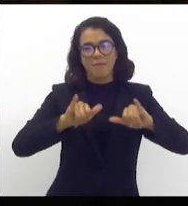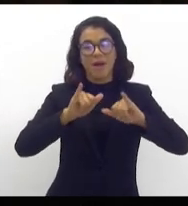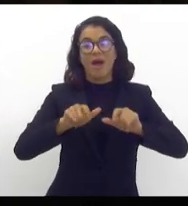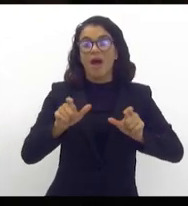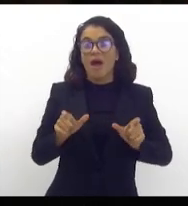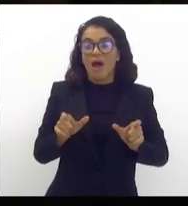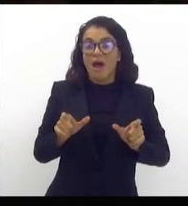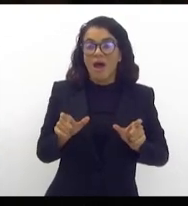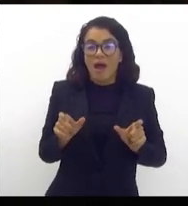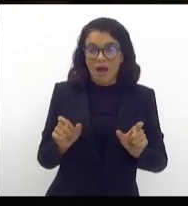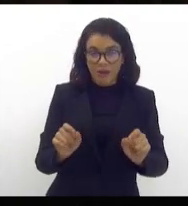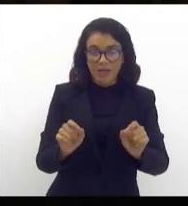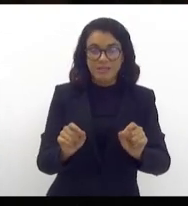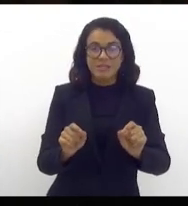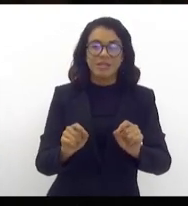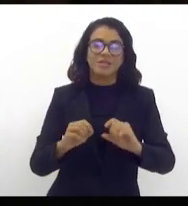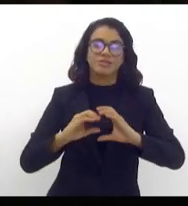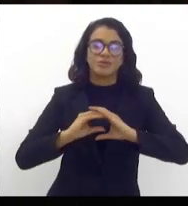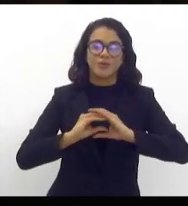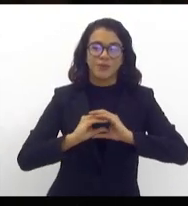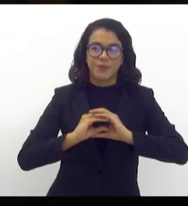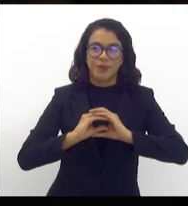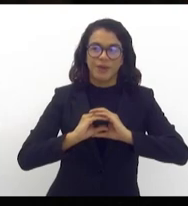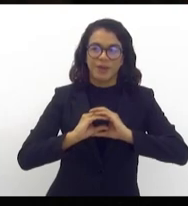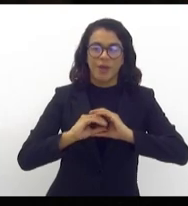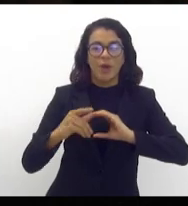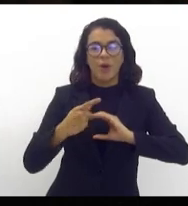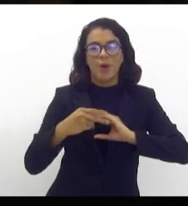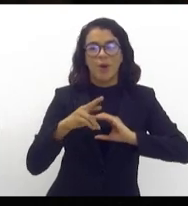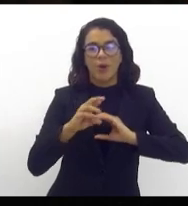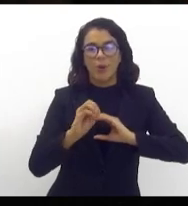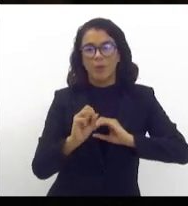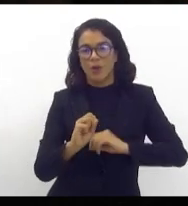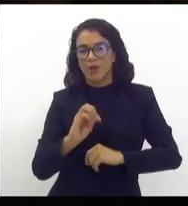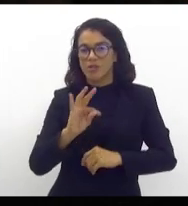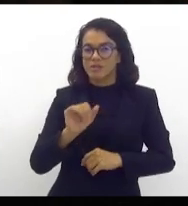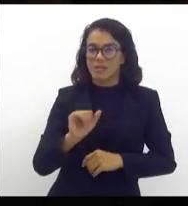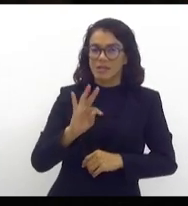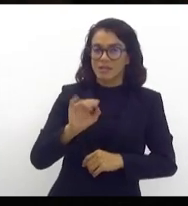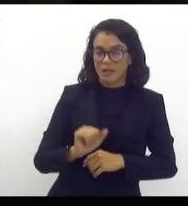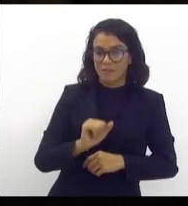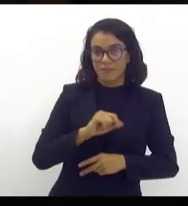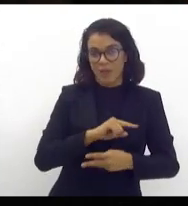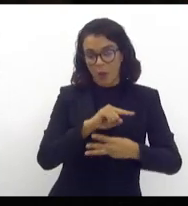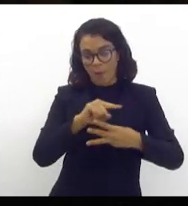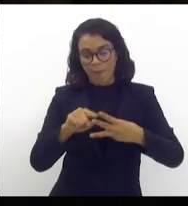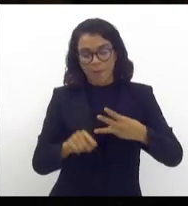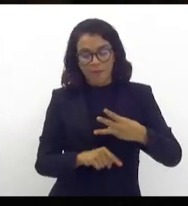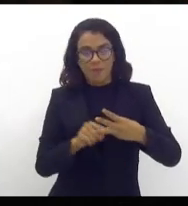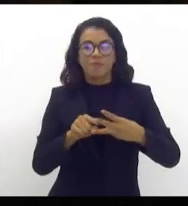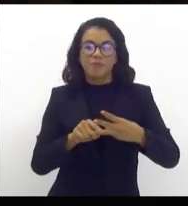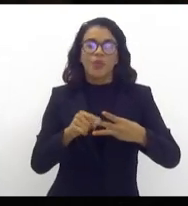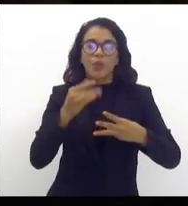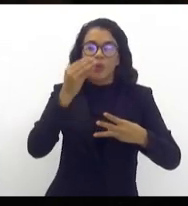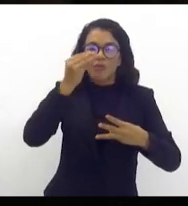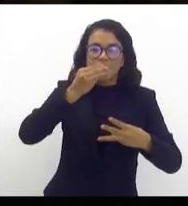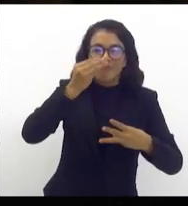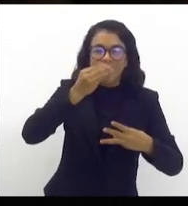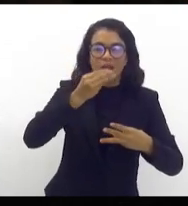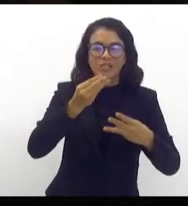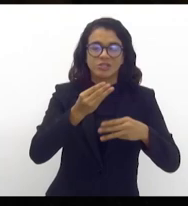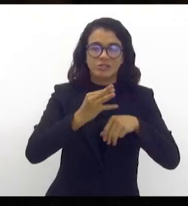câncer de próstata, que é um dos três pontos frágeis das doenças